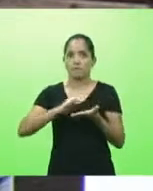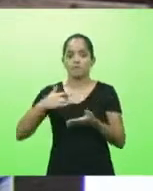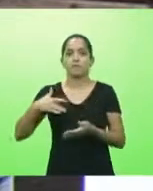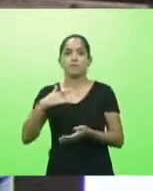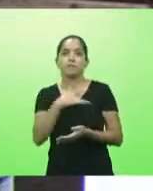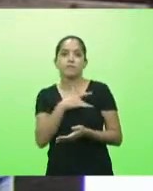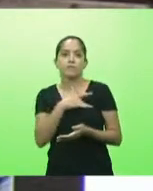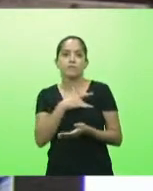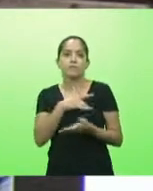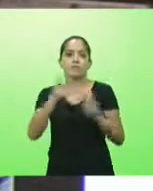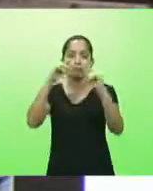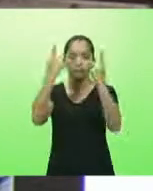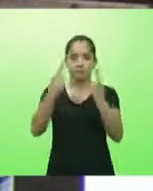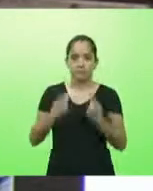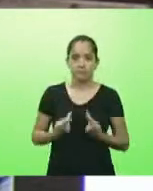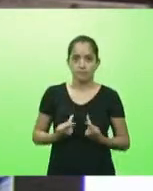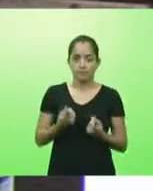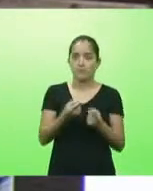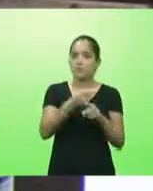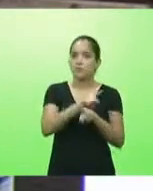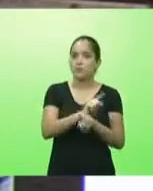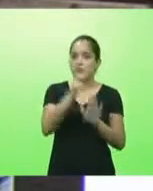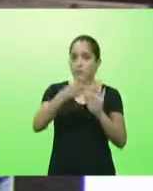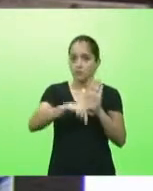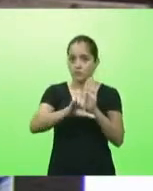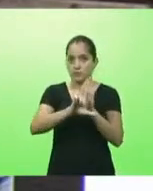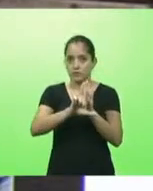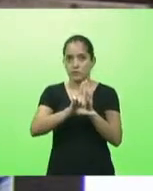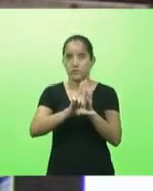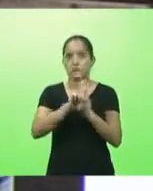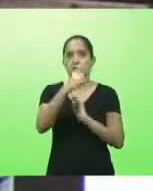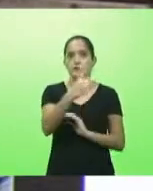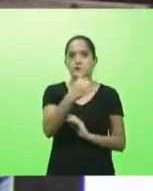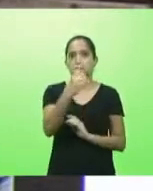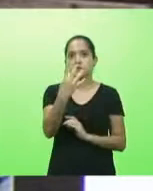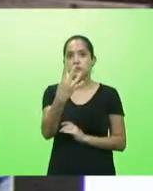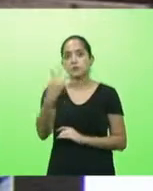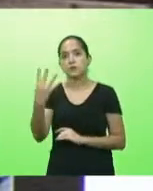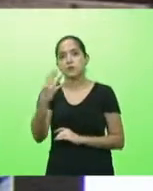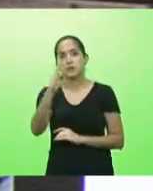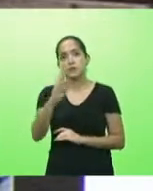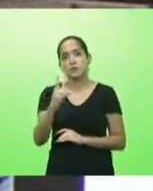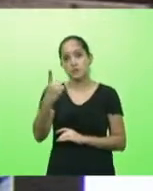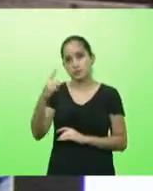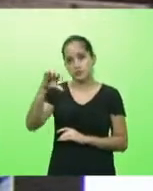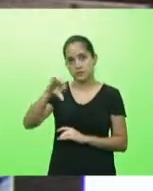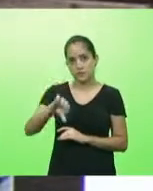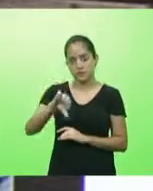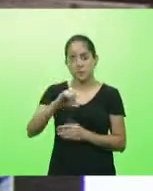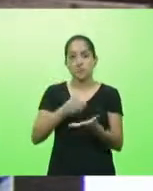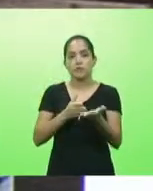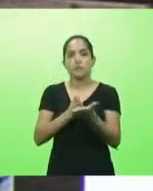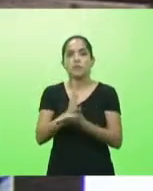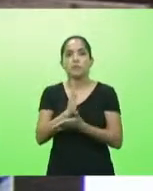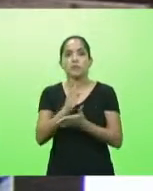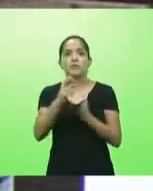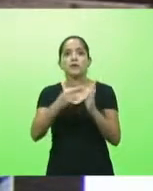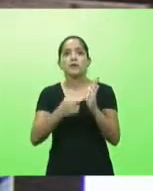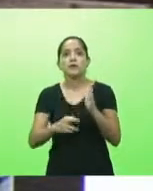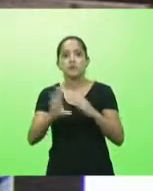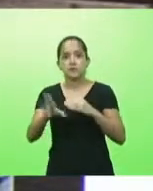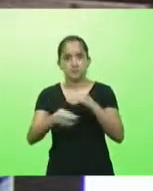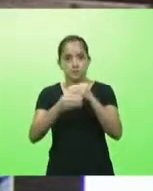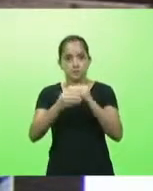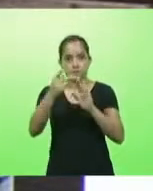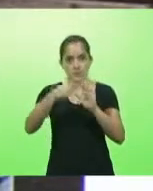apresentaram pareceres contrários ao projeto de lei 144, 2019. Foi aprovada a relação final exarada ao projeto de